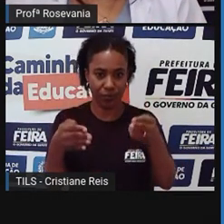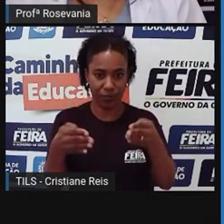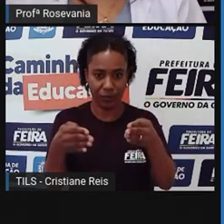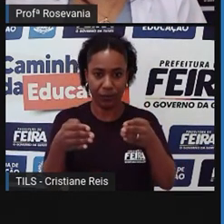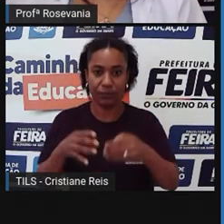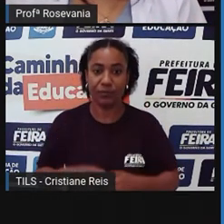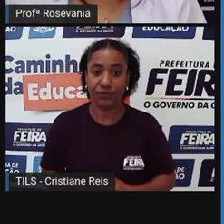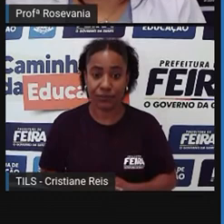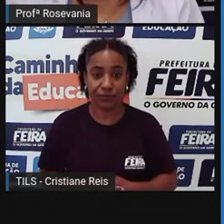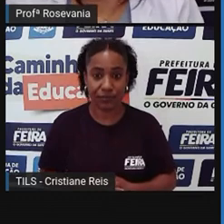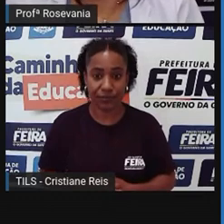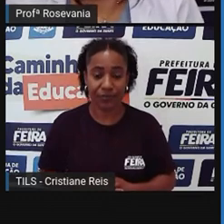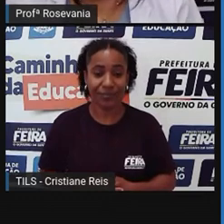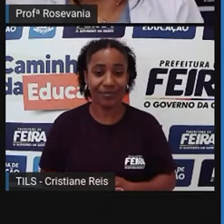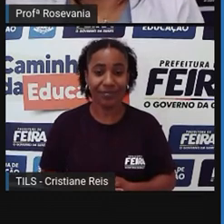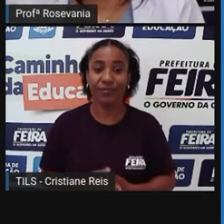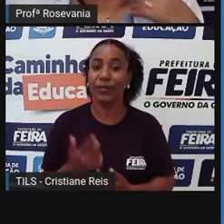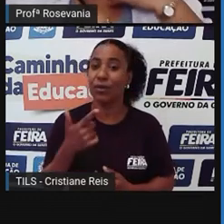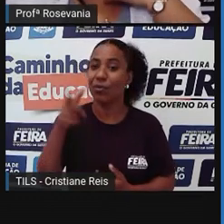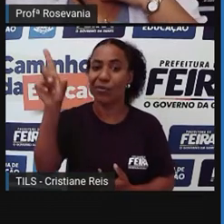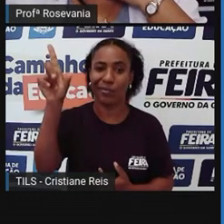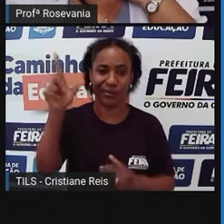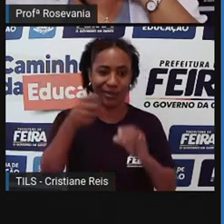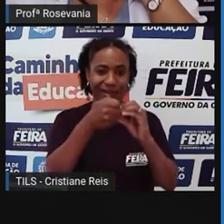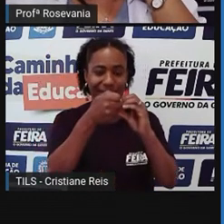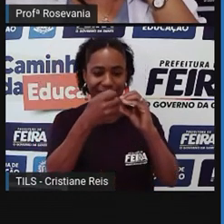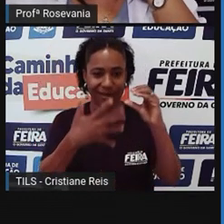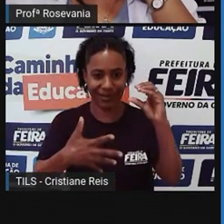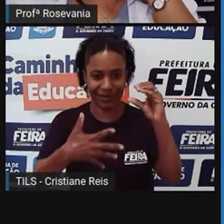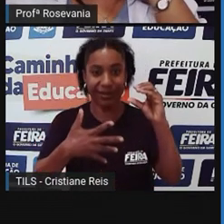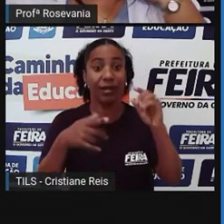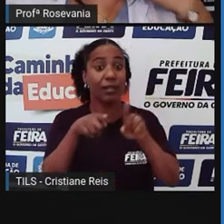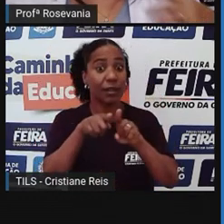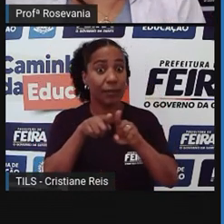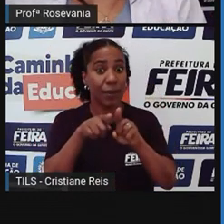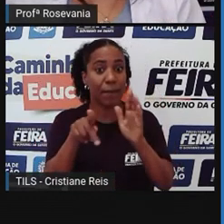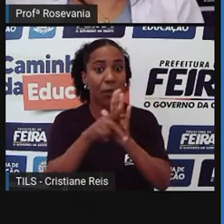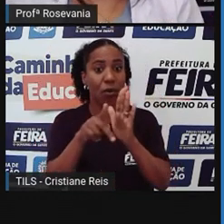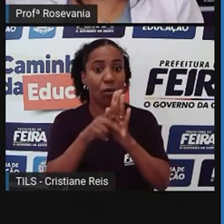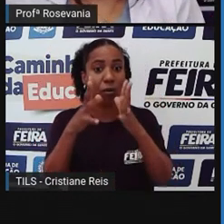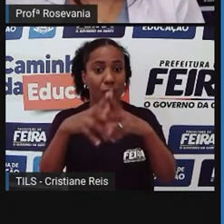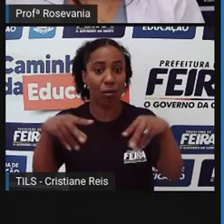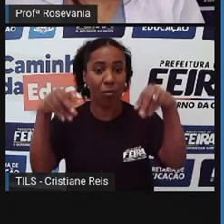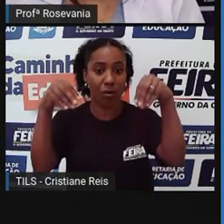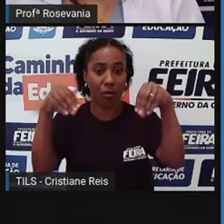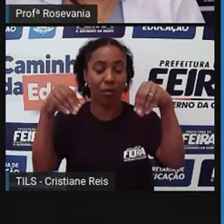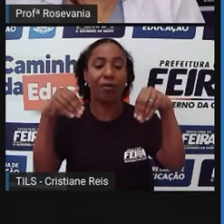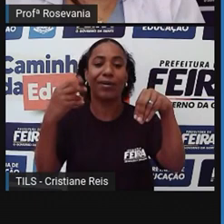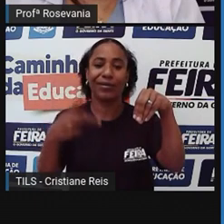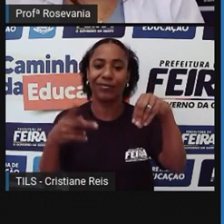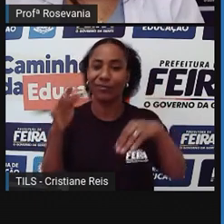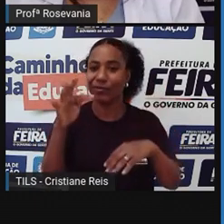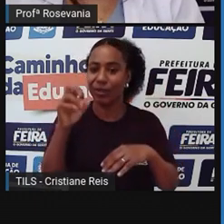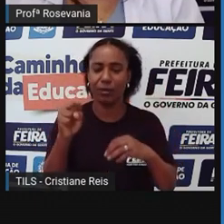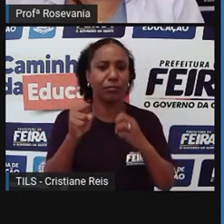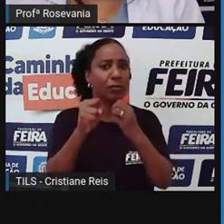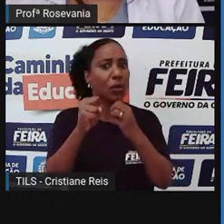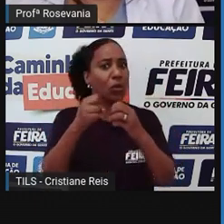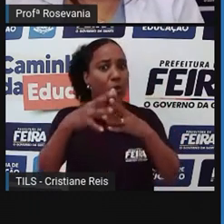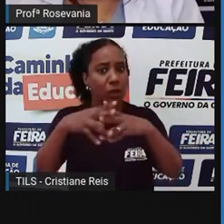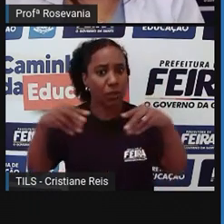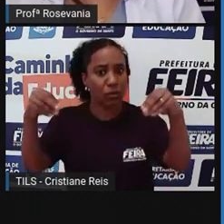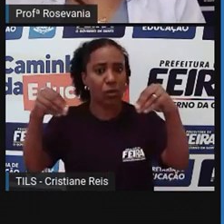Outra característica, né, que a gente tem, né, referente ao nosso território, é que ele começou a se expandir